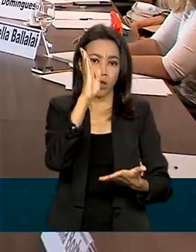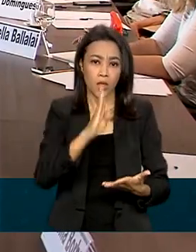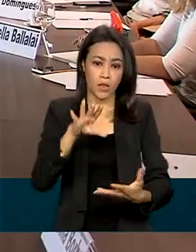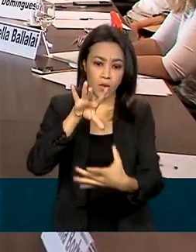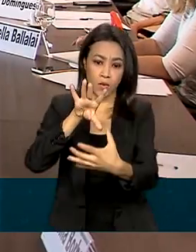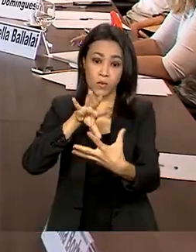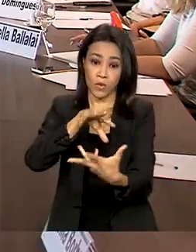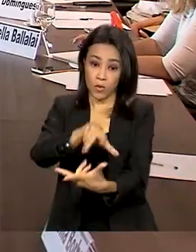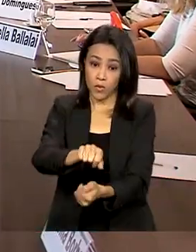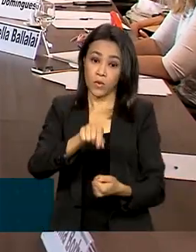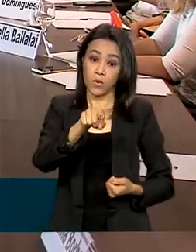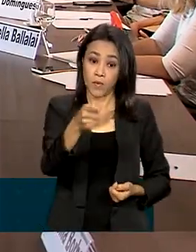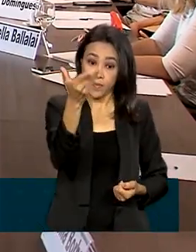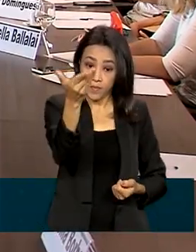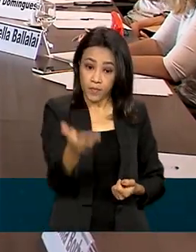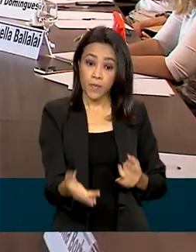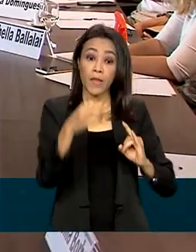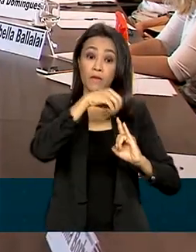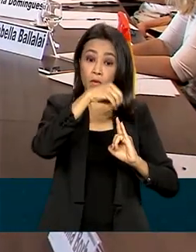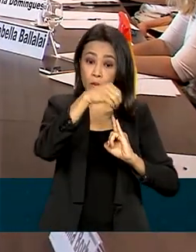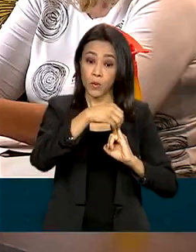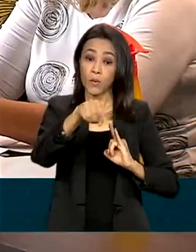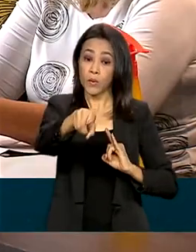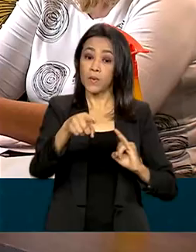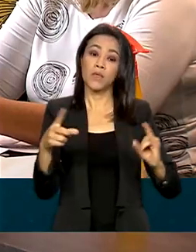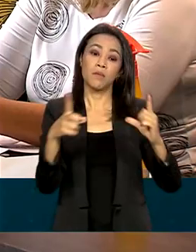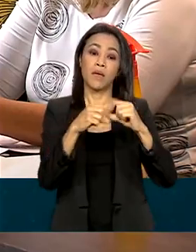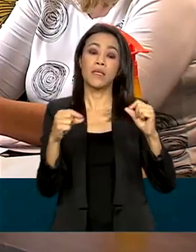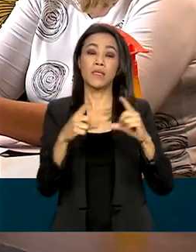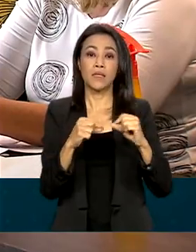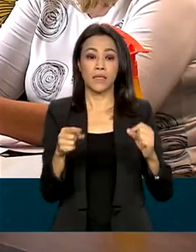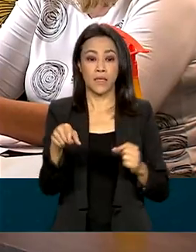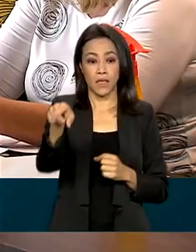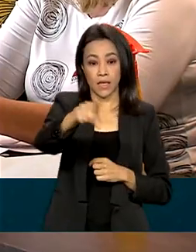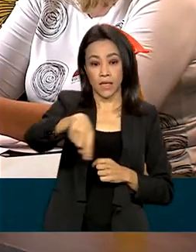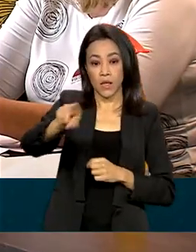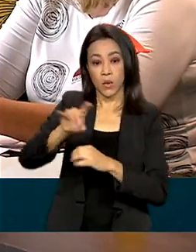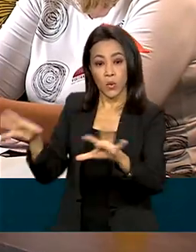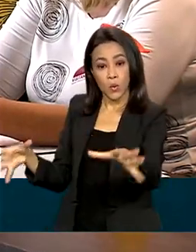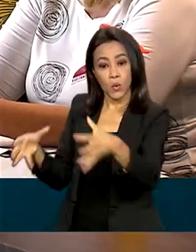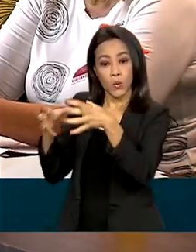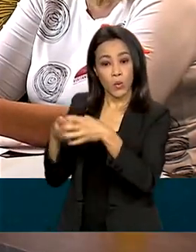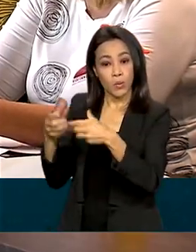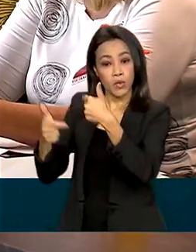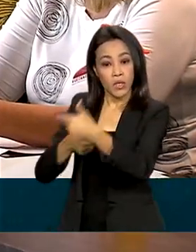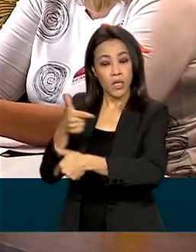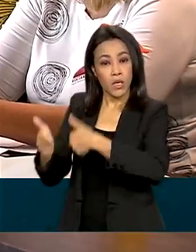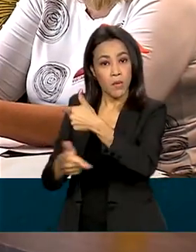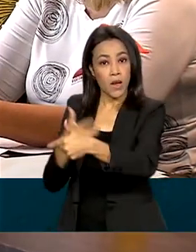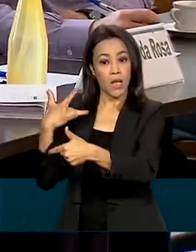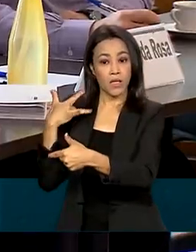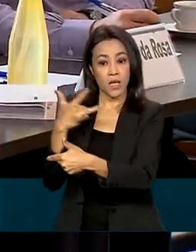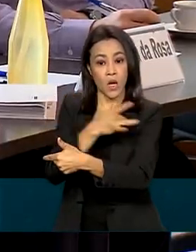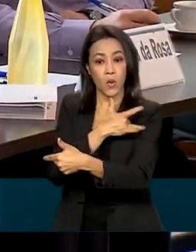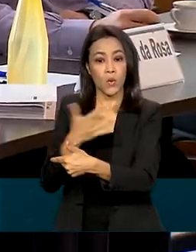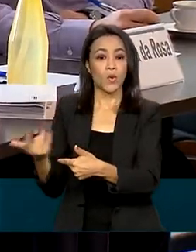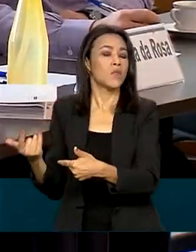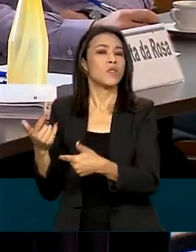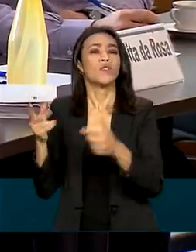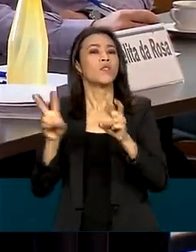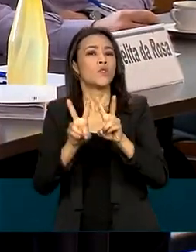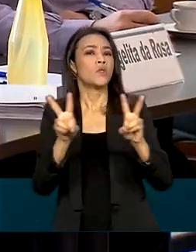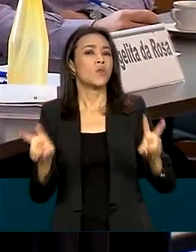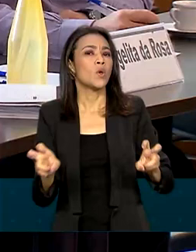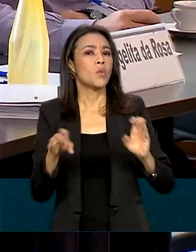Fundação Oswaldo Fiocruz, em Brasília, os integrantes do Grupo de Trabalho da Saúde trataram do Programa Nacional